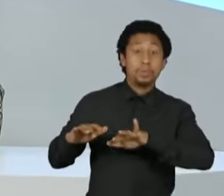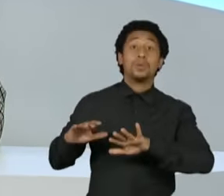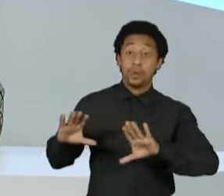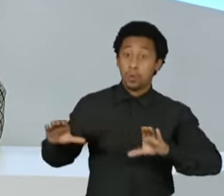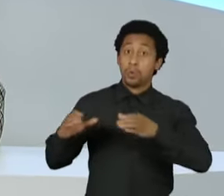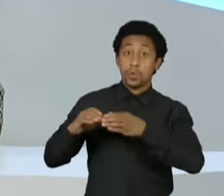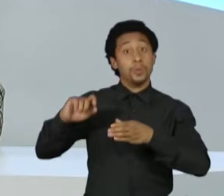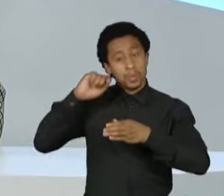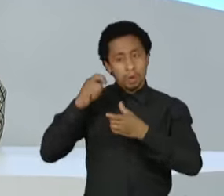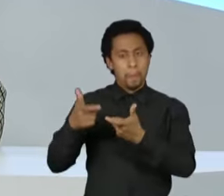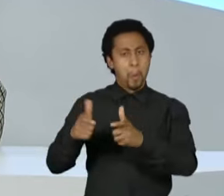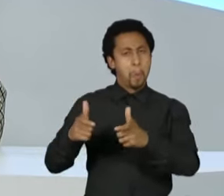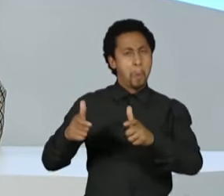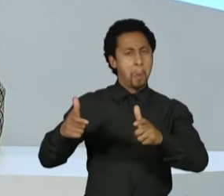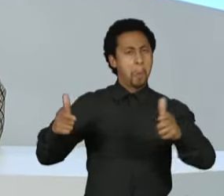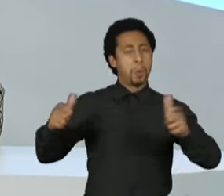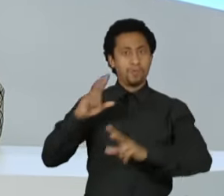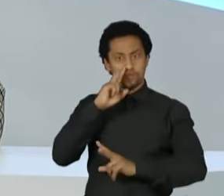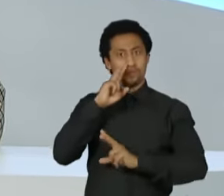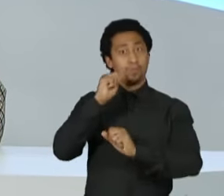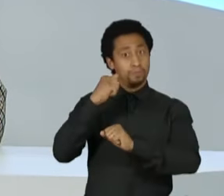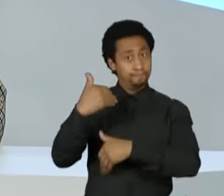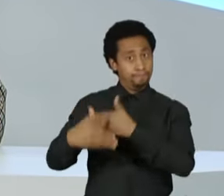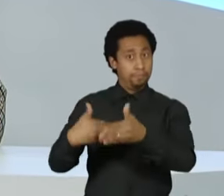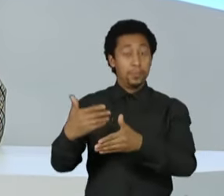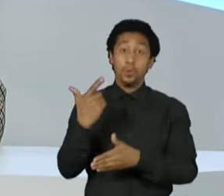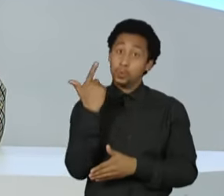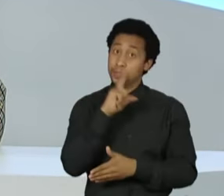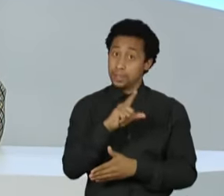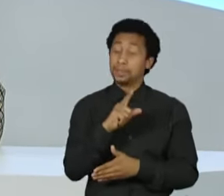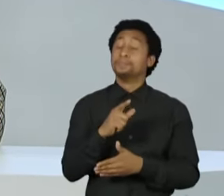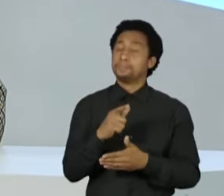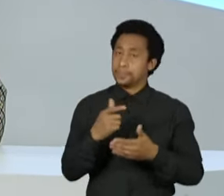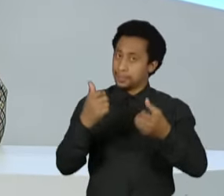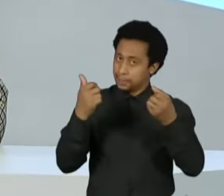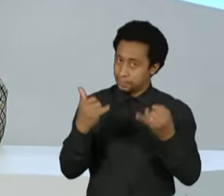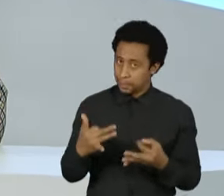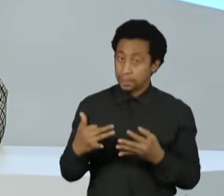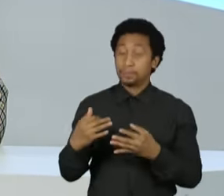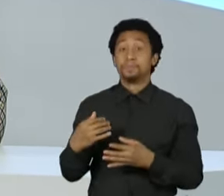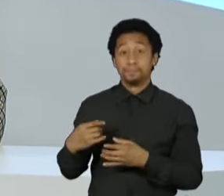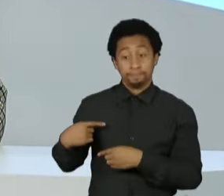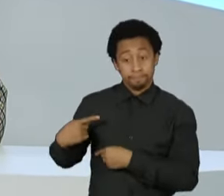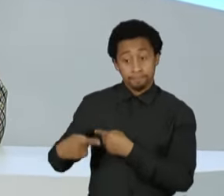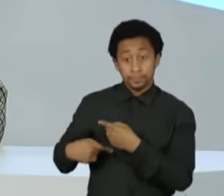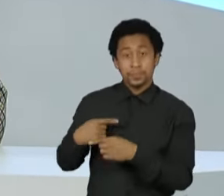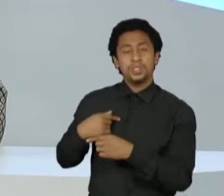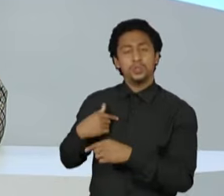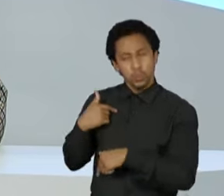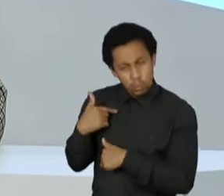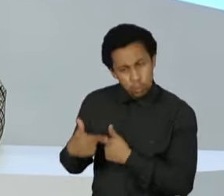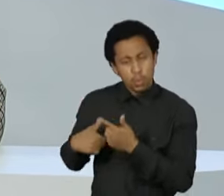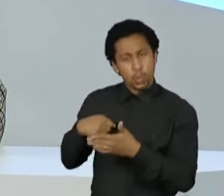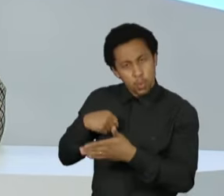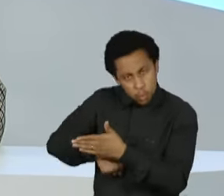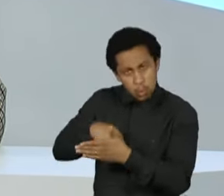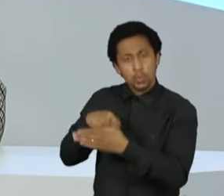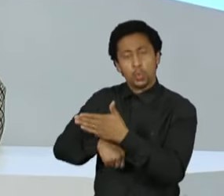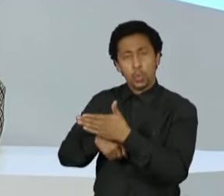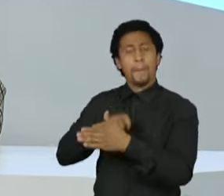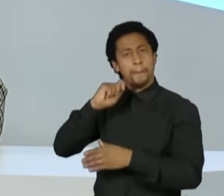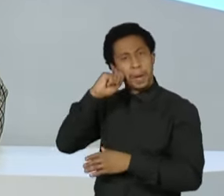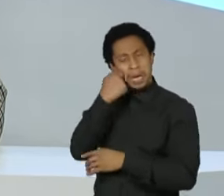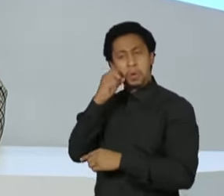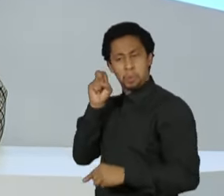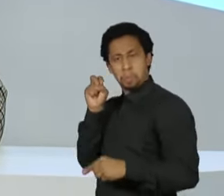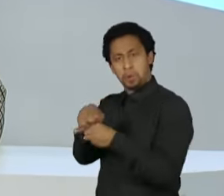vez mais forte nesse momento. E ele diz o seguinte ainda, a minha geração lutou para colocar negros na universidade, agora precisamos colocar